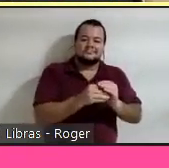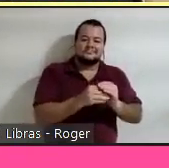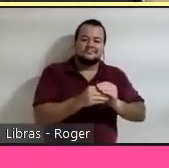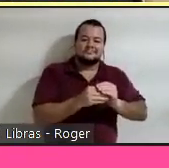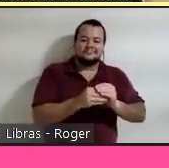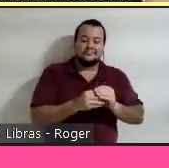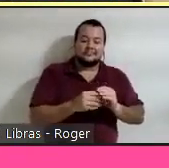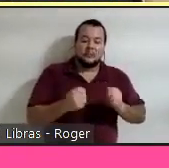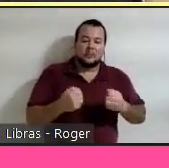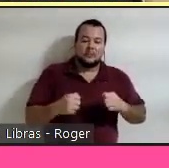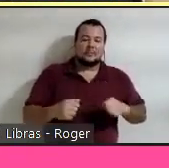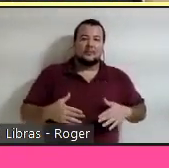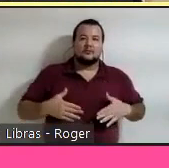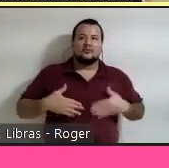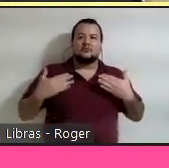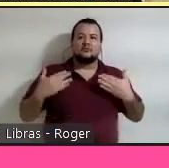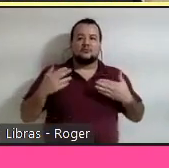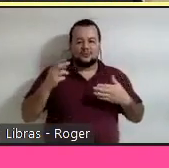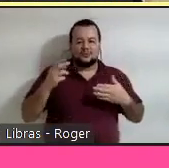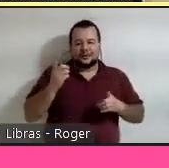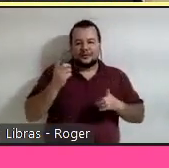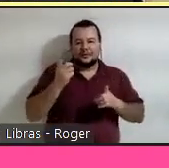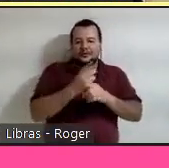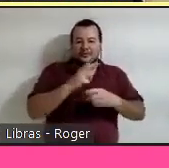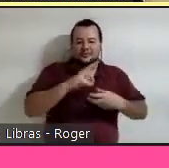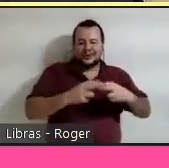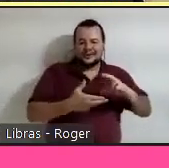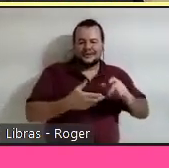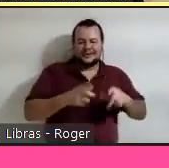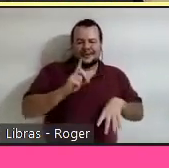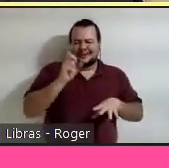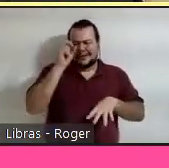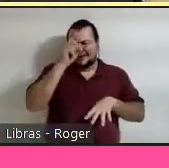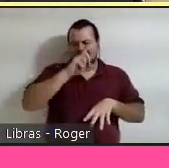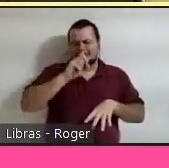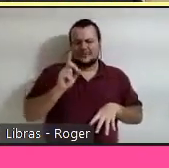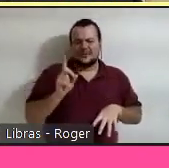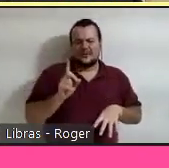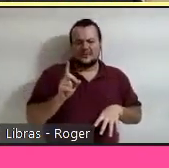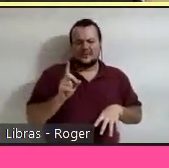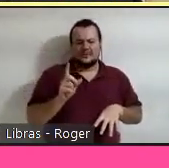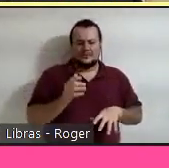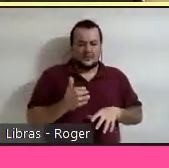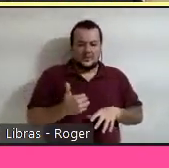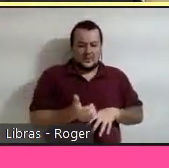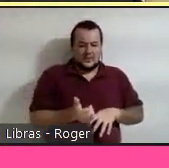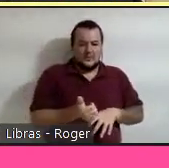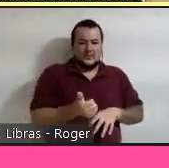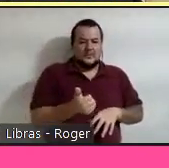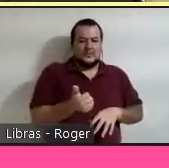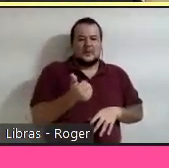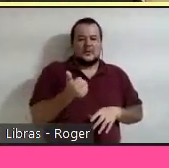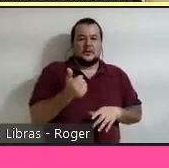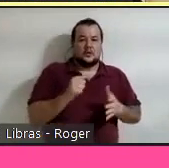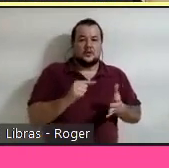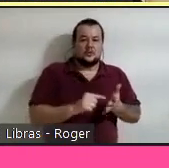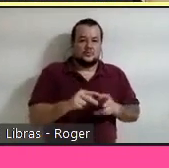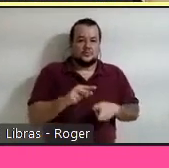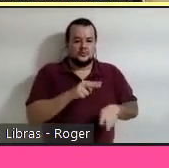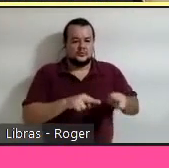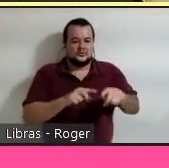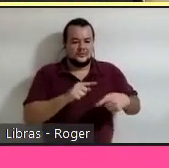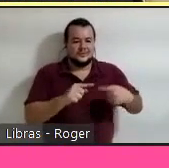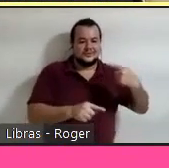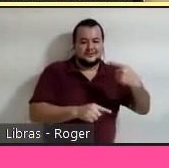que reciclagem não é aquela cocada preta que eles achavam. Pelo contrário, não é a melhor destinação do ponto de vista de circularidade.